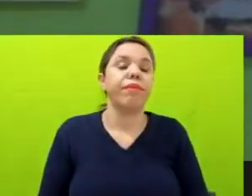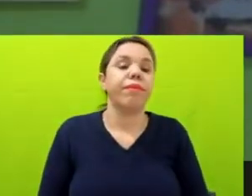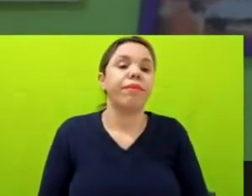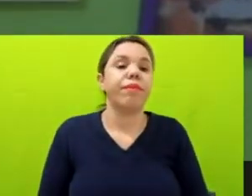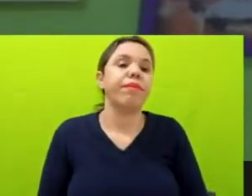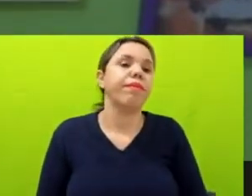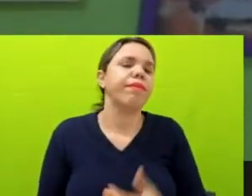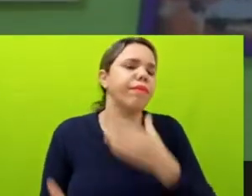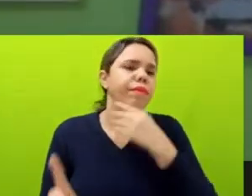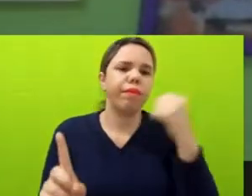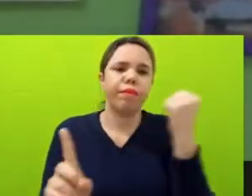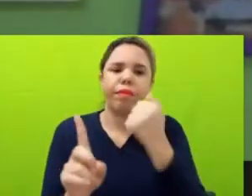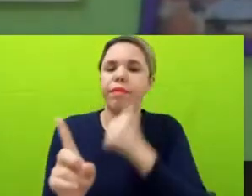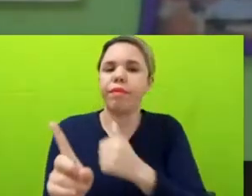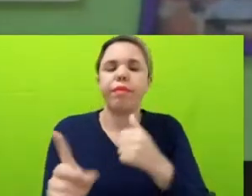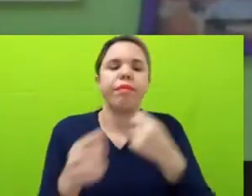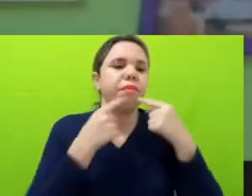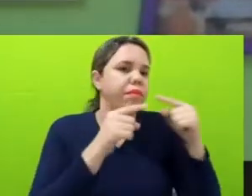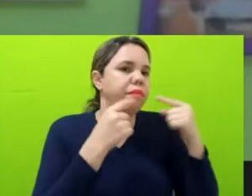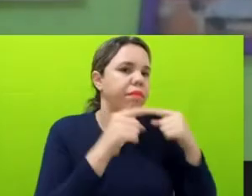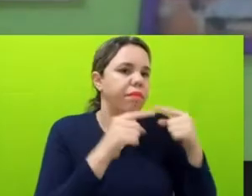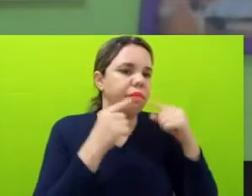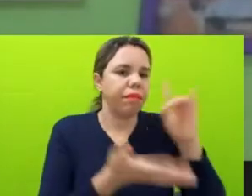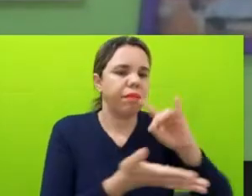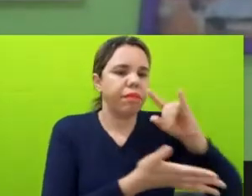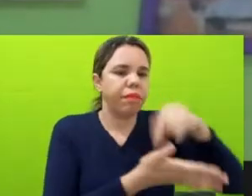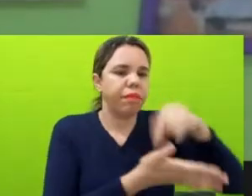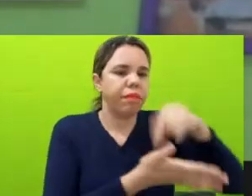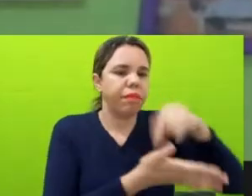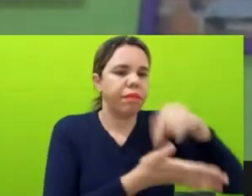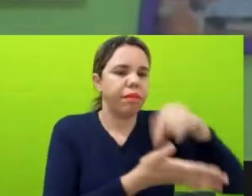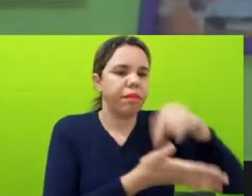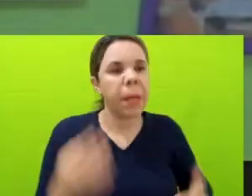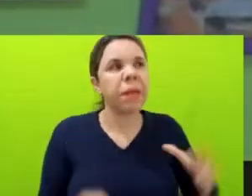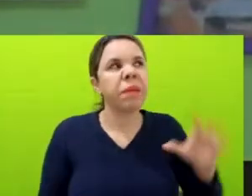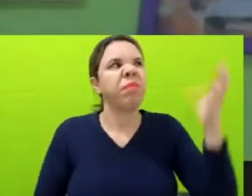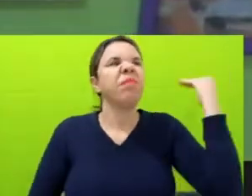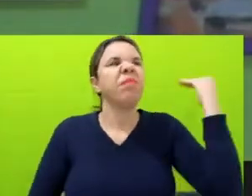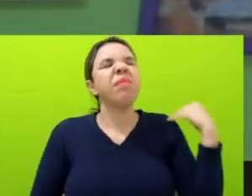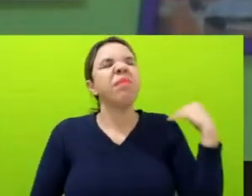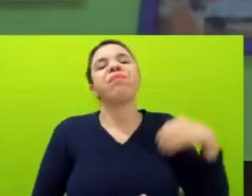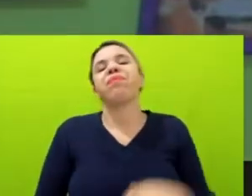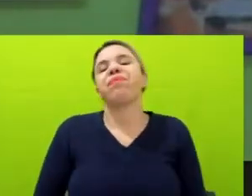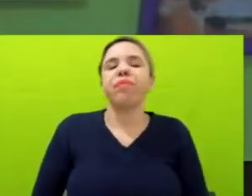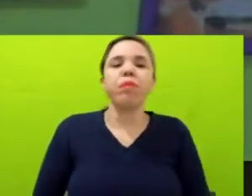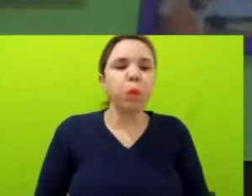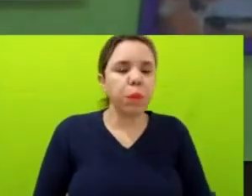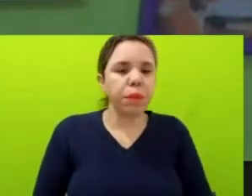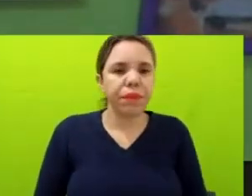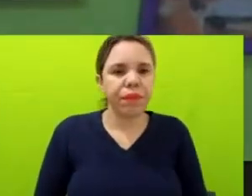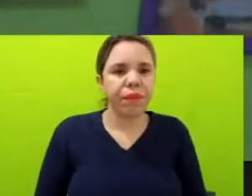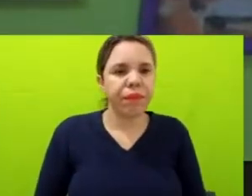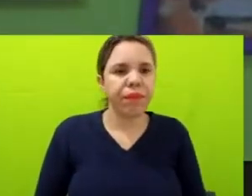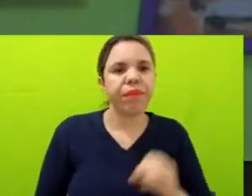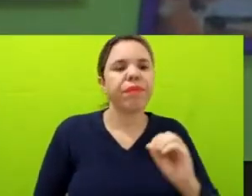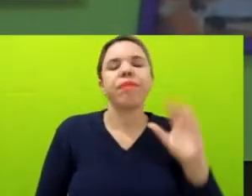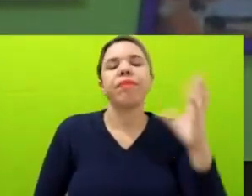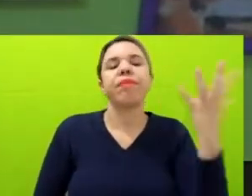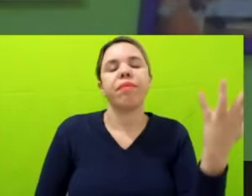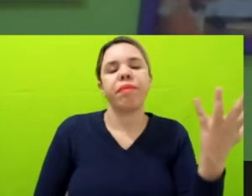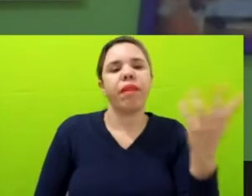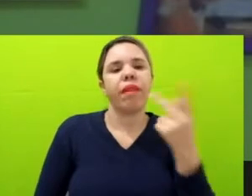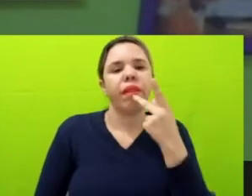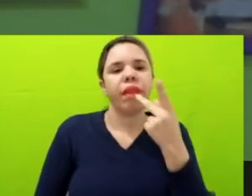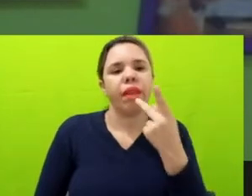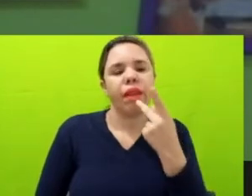oficial na Ovidoria do Estado para poder dizer o que estava acontecendo, que não era possível a gente conseguir